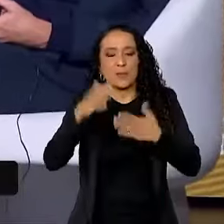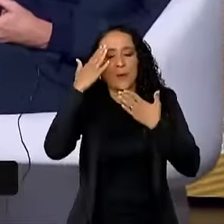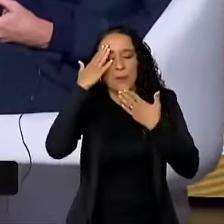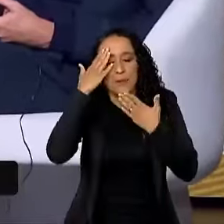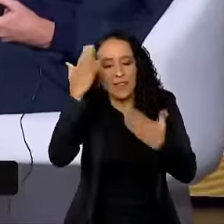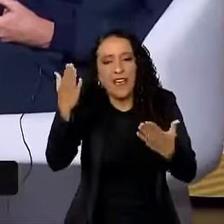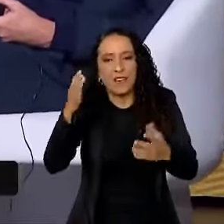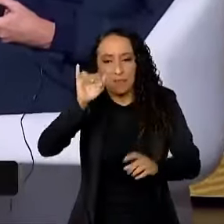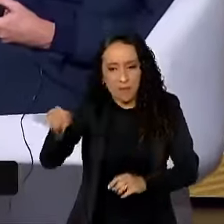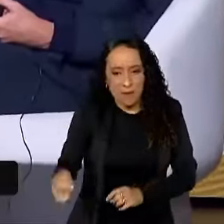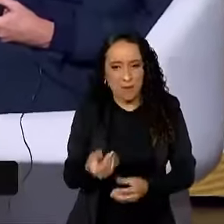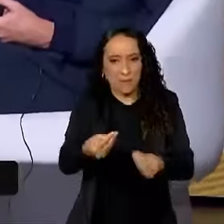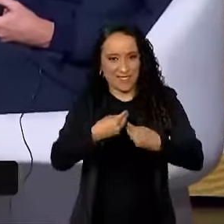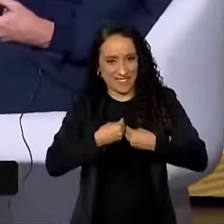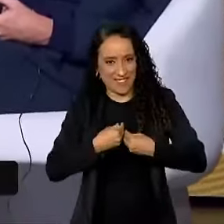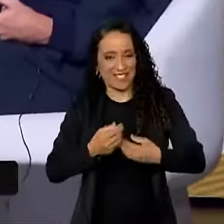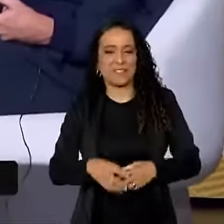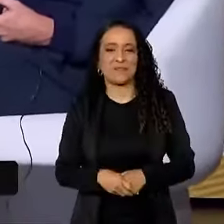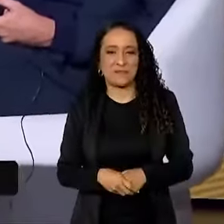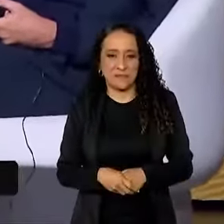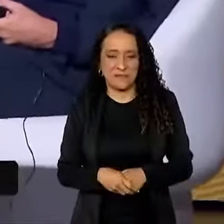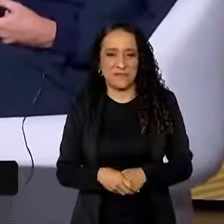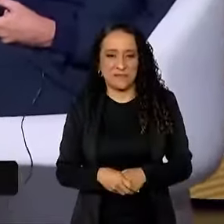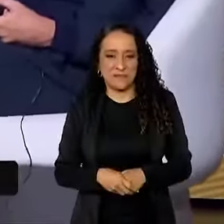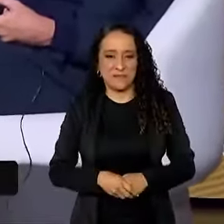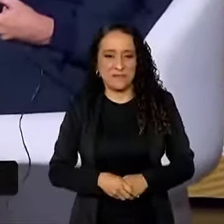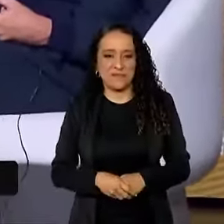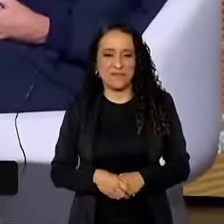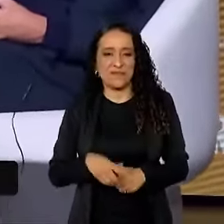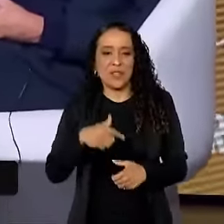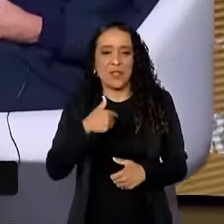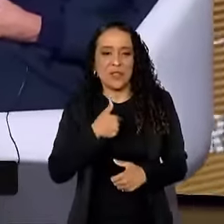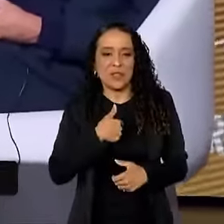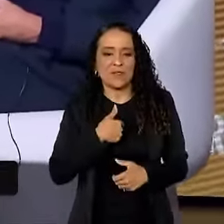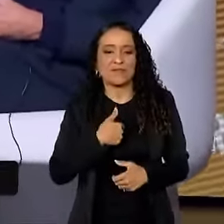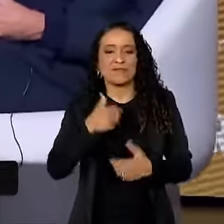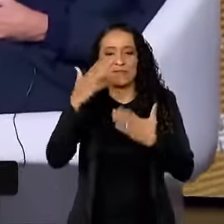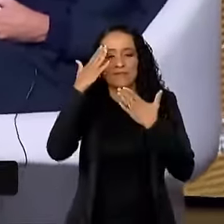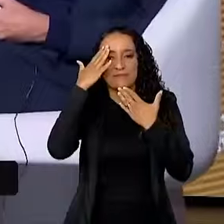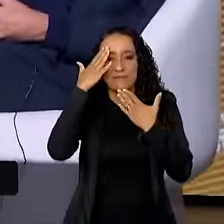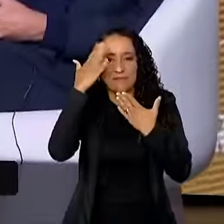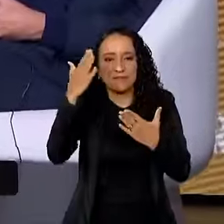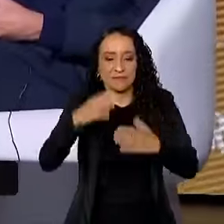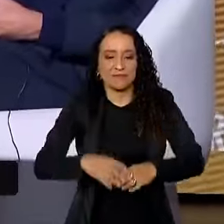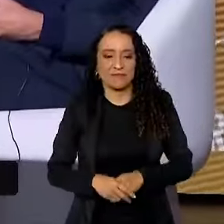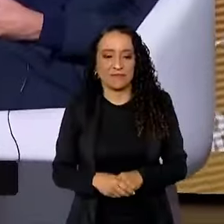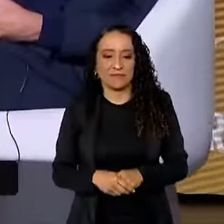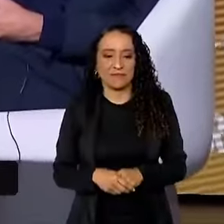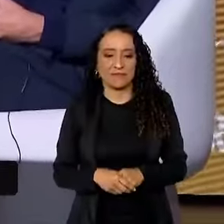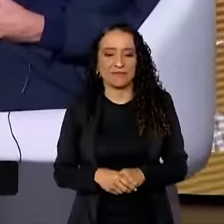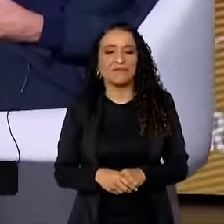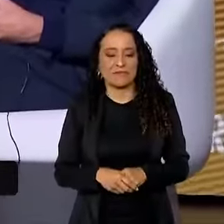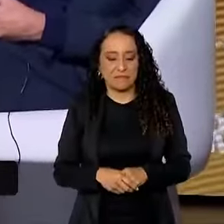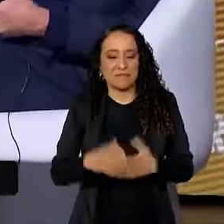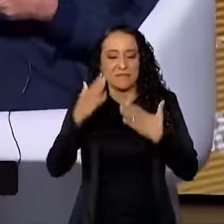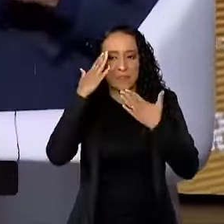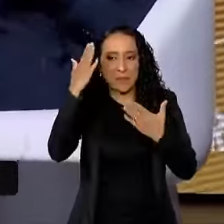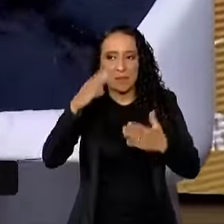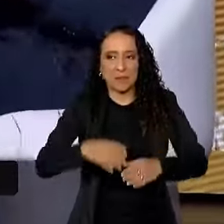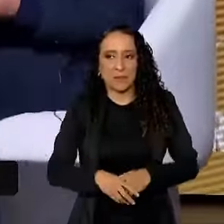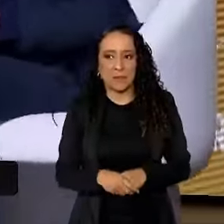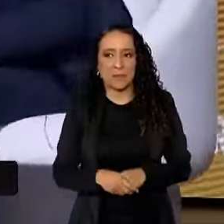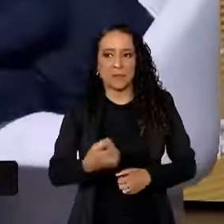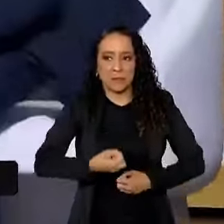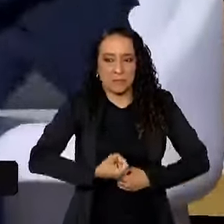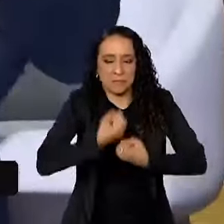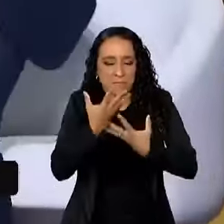pela oportunidade. Eu não sou. Thank you. Thank you. Thank you for your leadership. Thank you. Thank